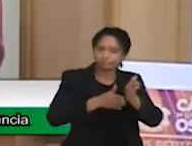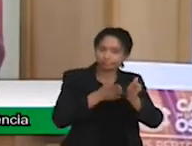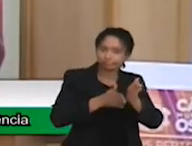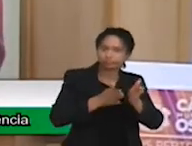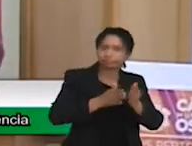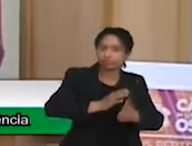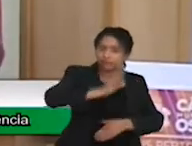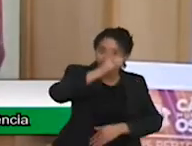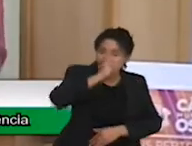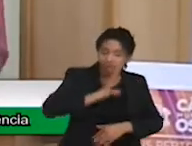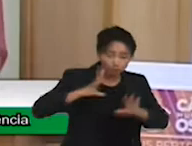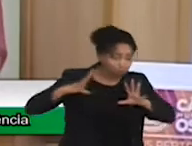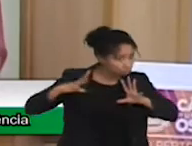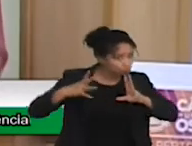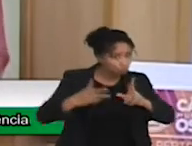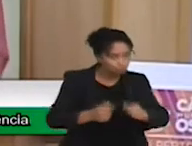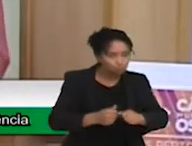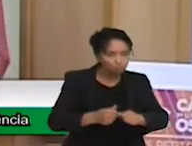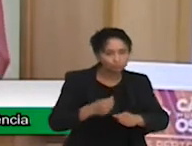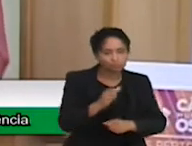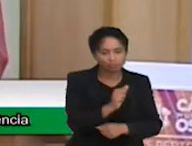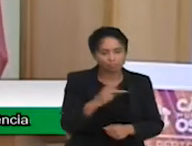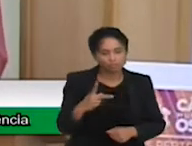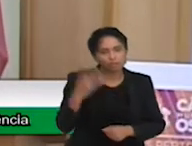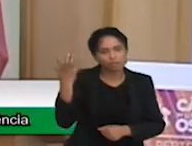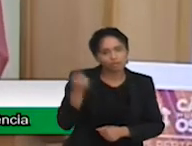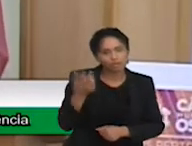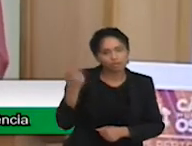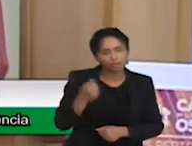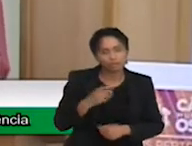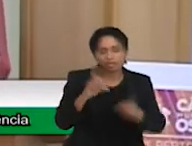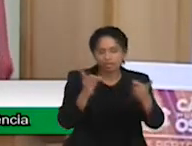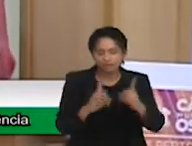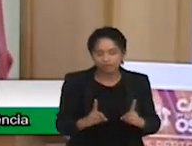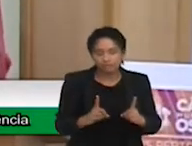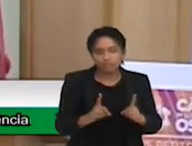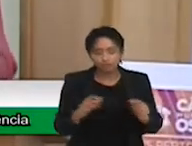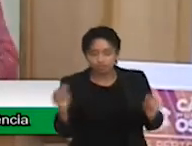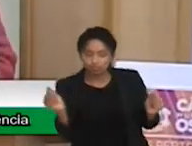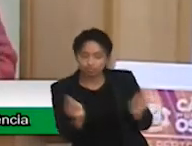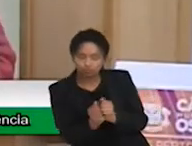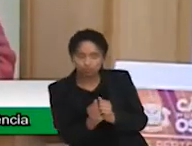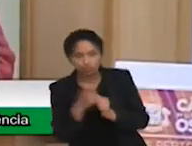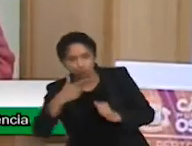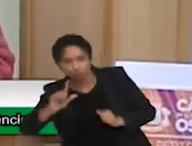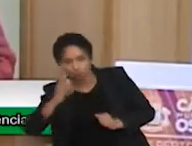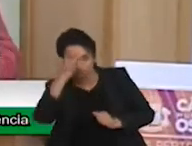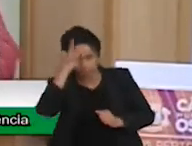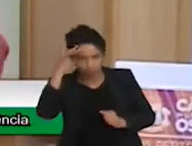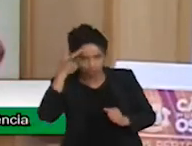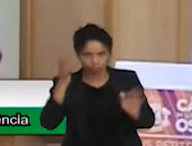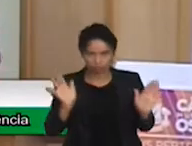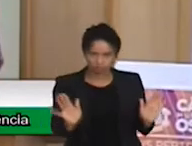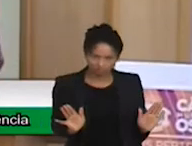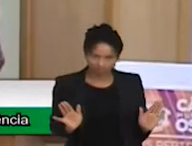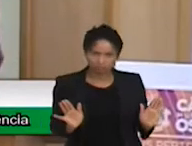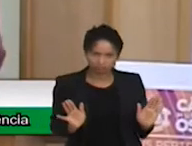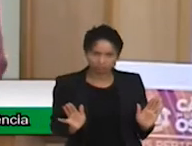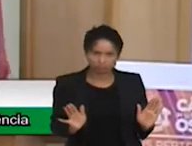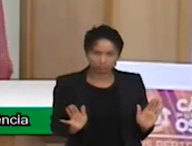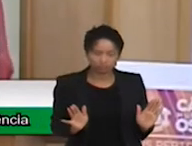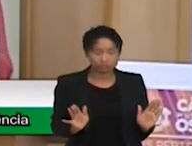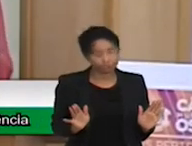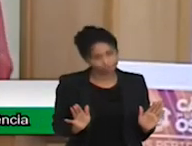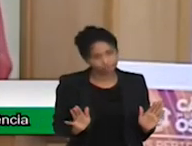Aposentado, pensionista e deficiente e seu acompanhante. E ali não fala qual a deficiência que tem direito ao acompanhante. Deficiente